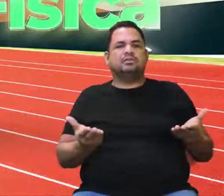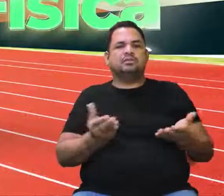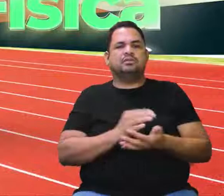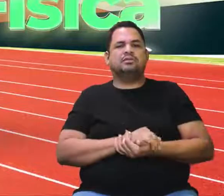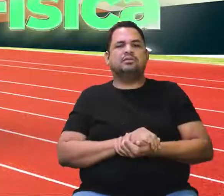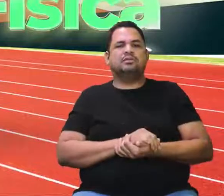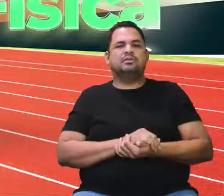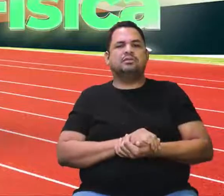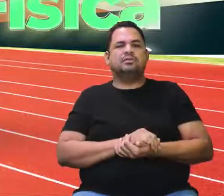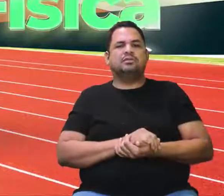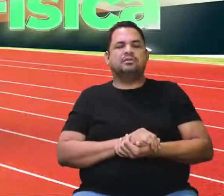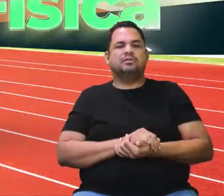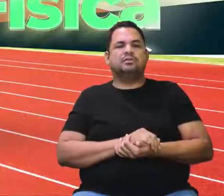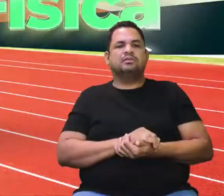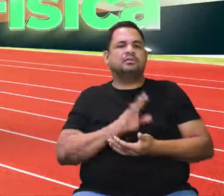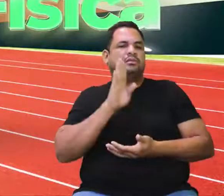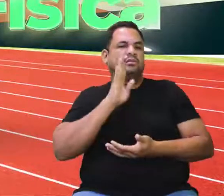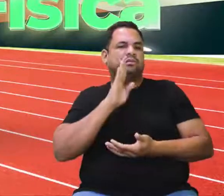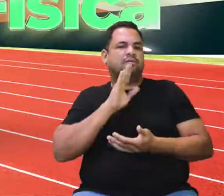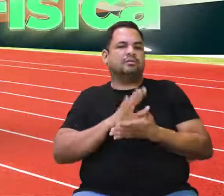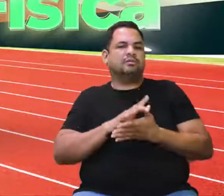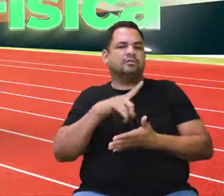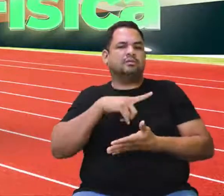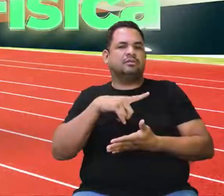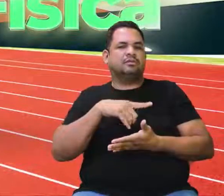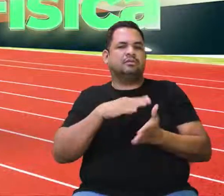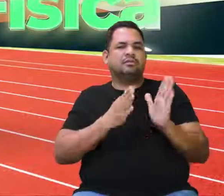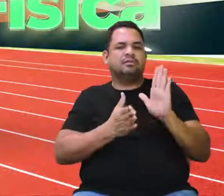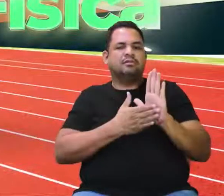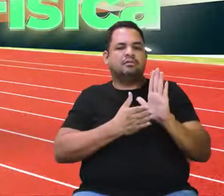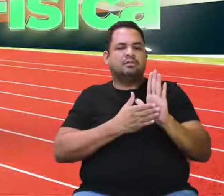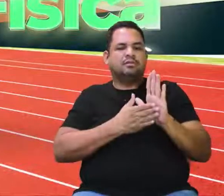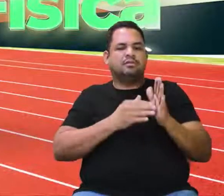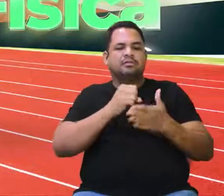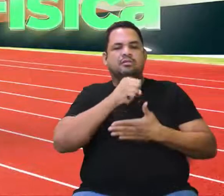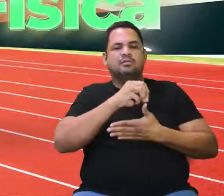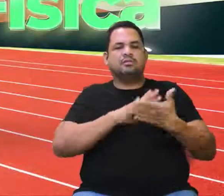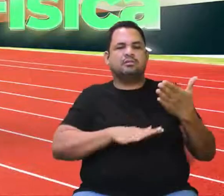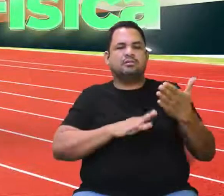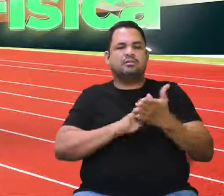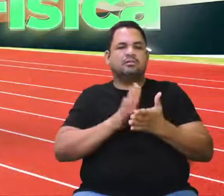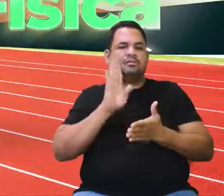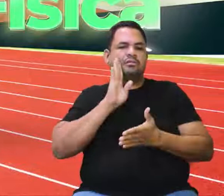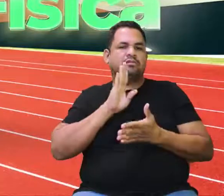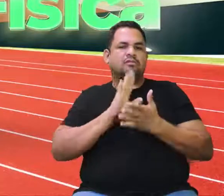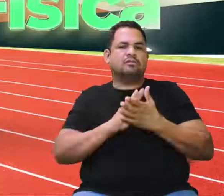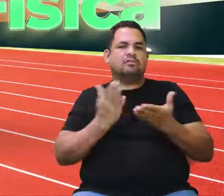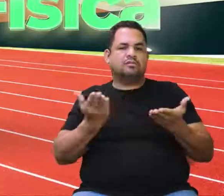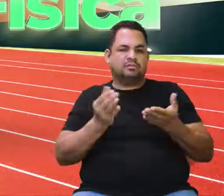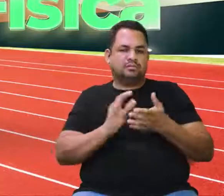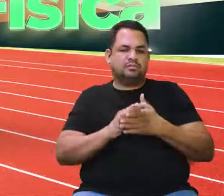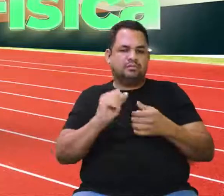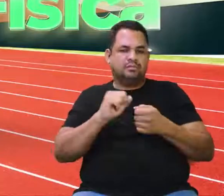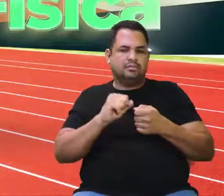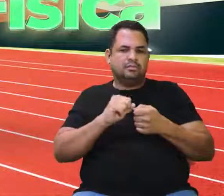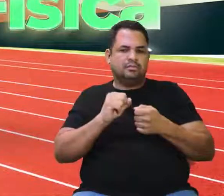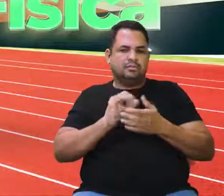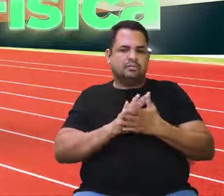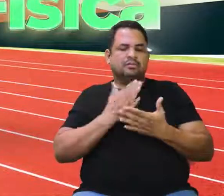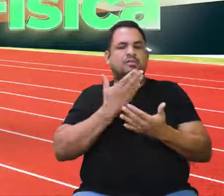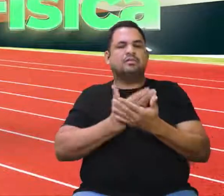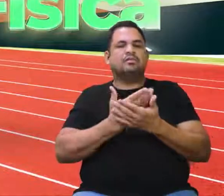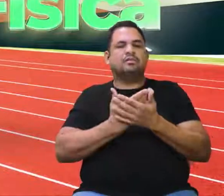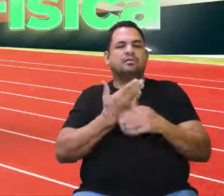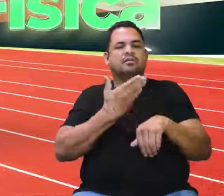prática, esse momento é legal, prof. E tem uma proposta de atividade aí muito legal. Então, vamos desejar aí que vocês façam as aulas